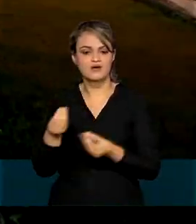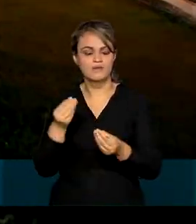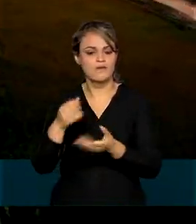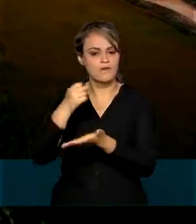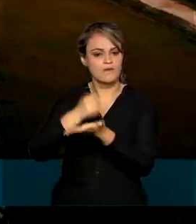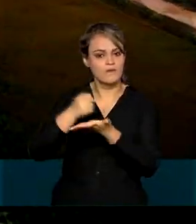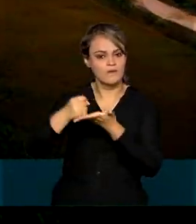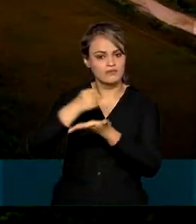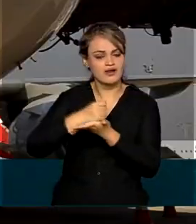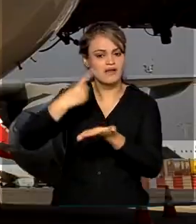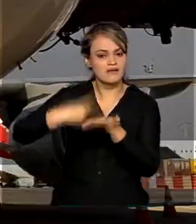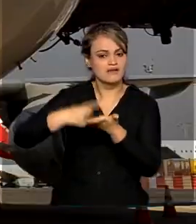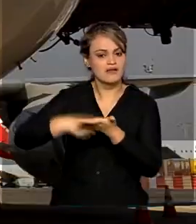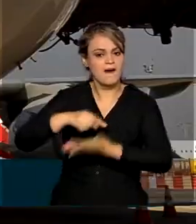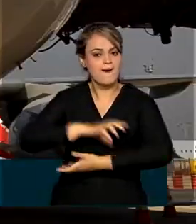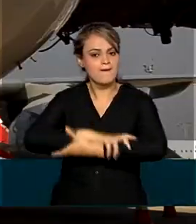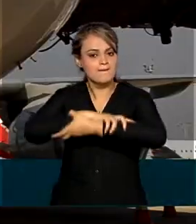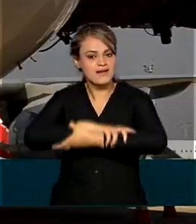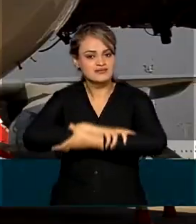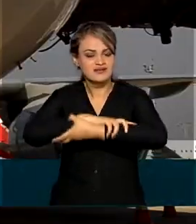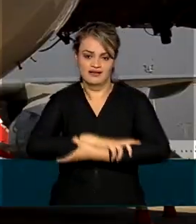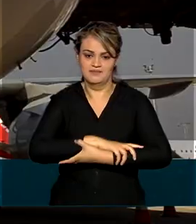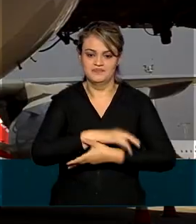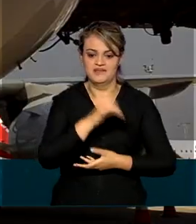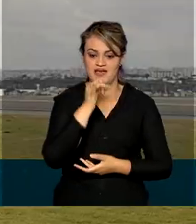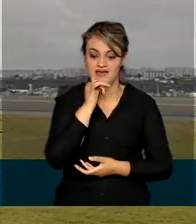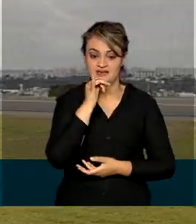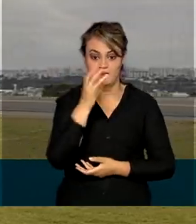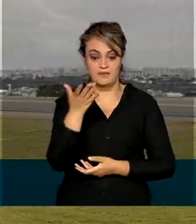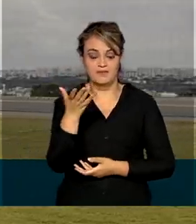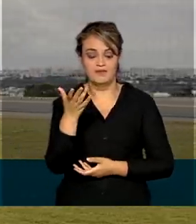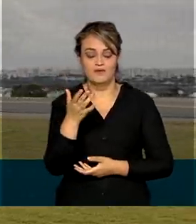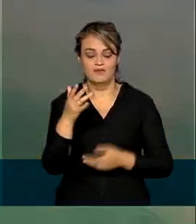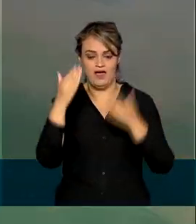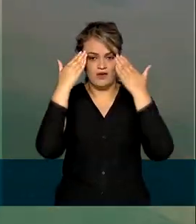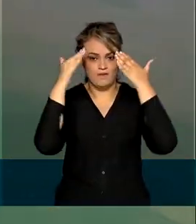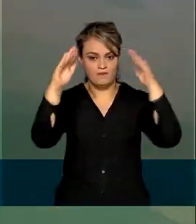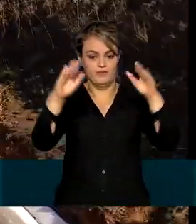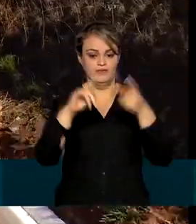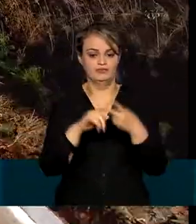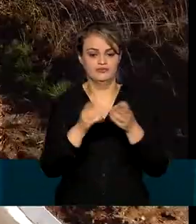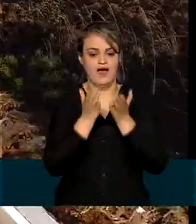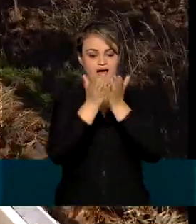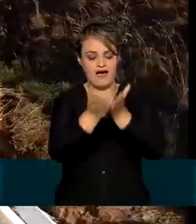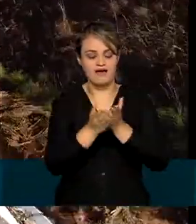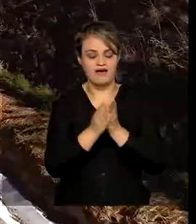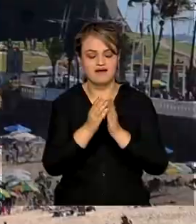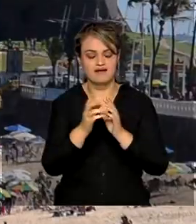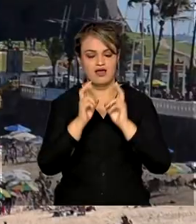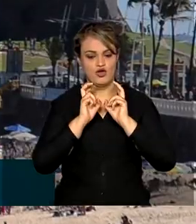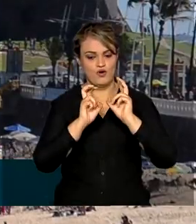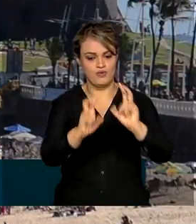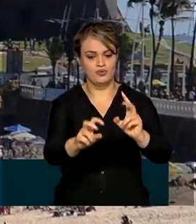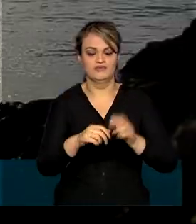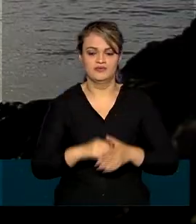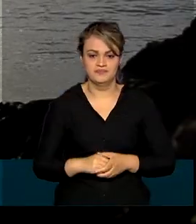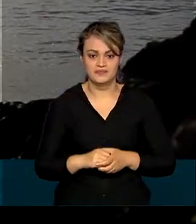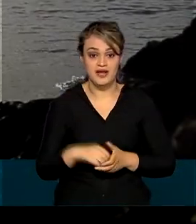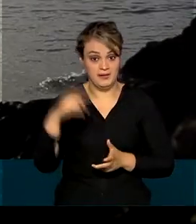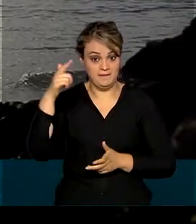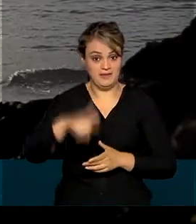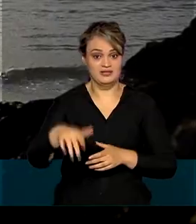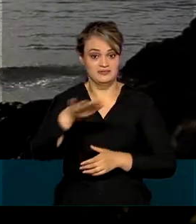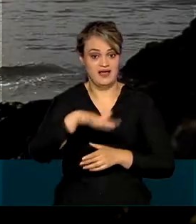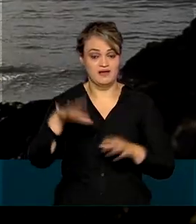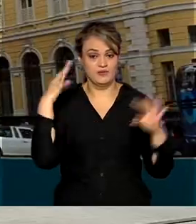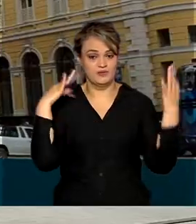contratos de parceria, a exemplo da concessão de aeroportos, portos e rodovias. E para incrementar o